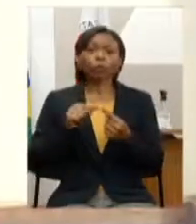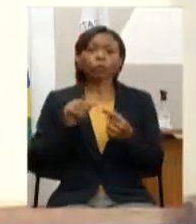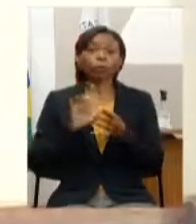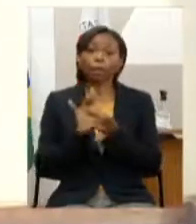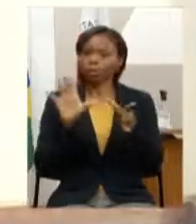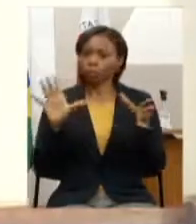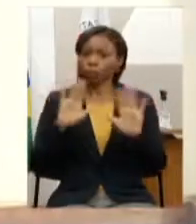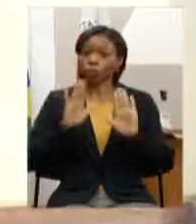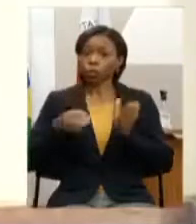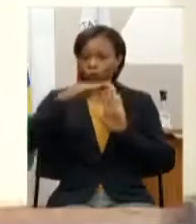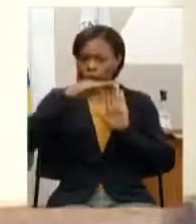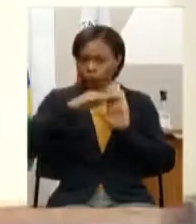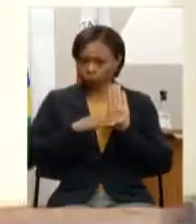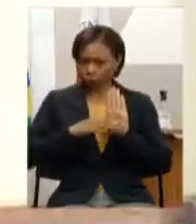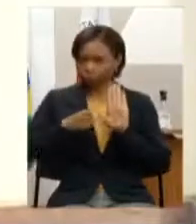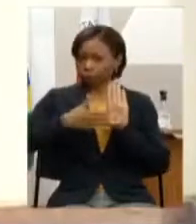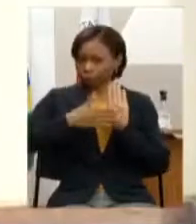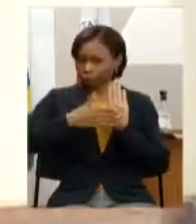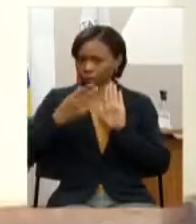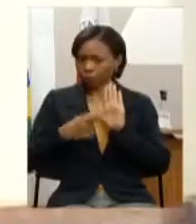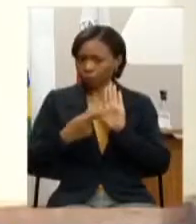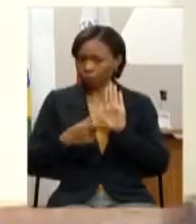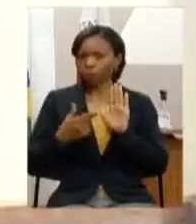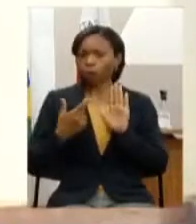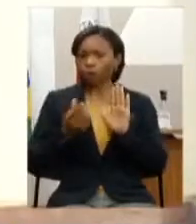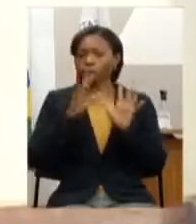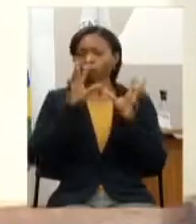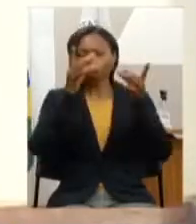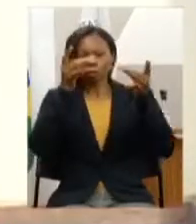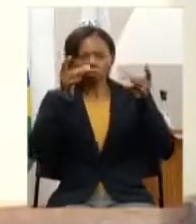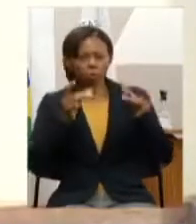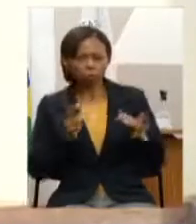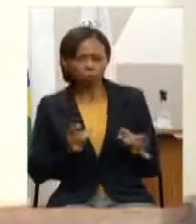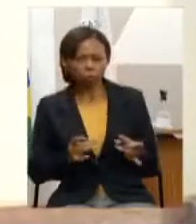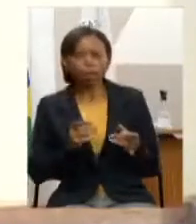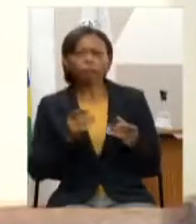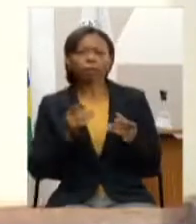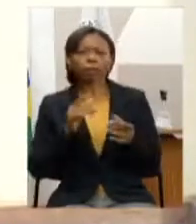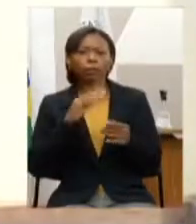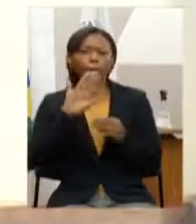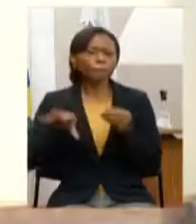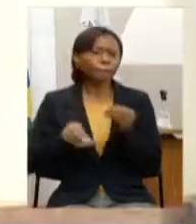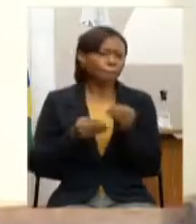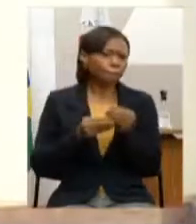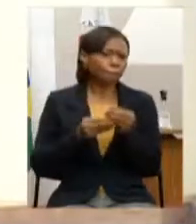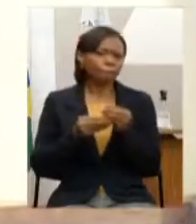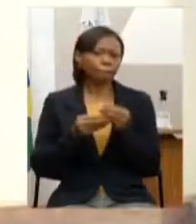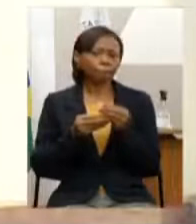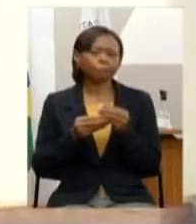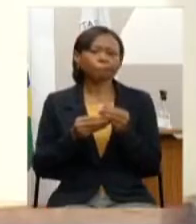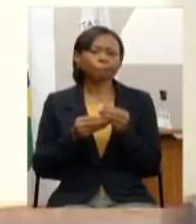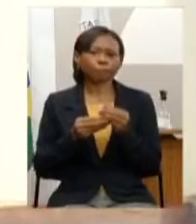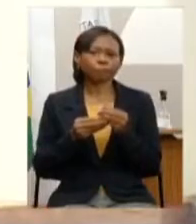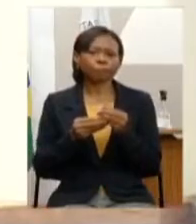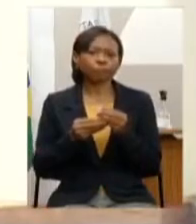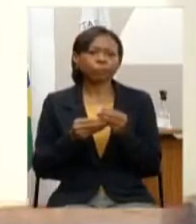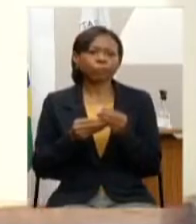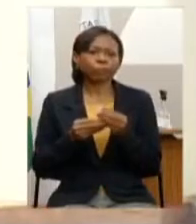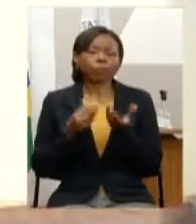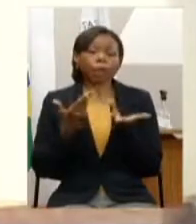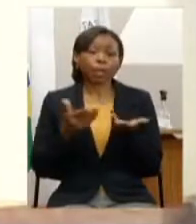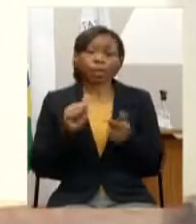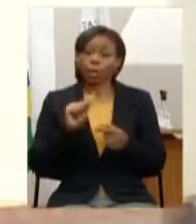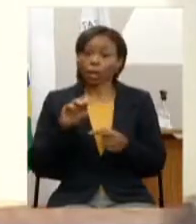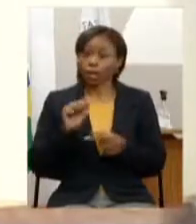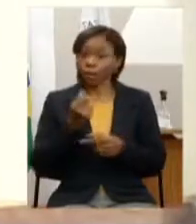descrito na proposta com especificação do objeto a ser gasto acrescido para a FETAIM como proponente do evento essa é uma ação